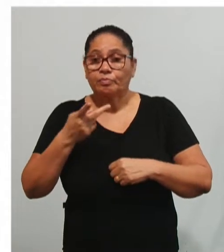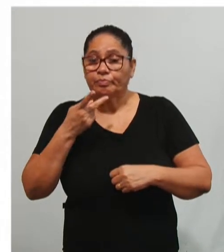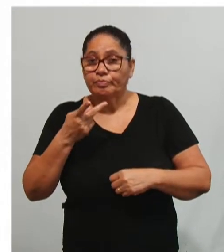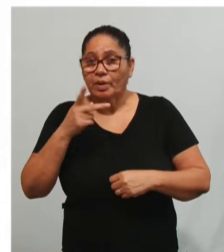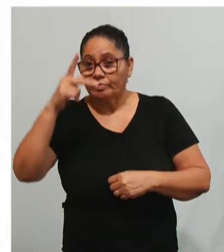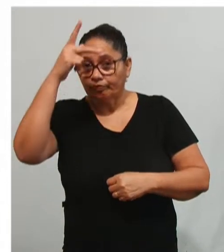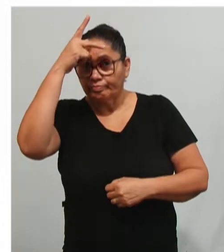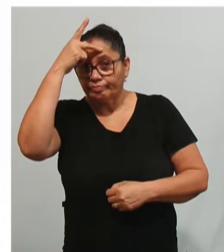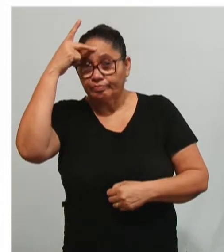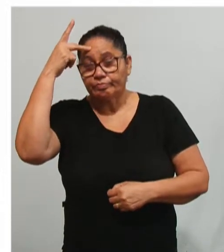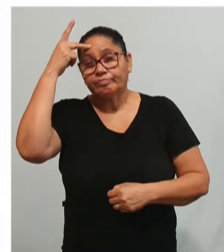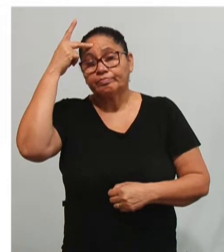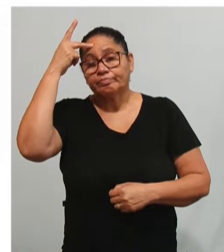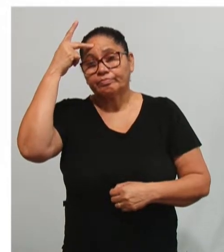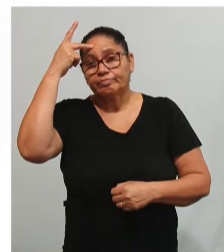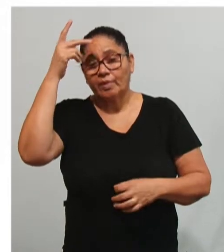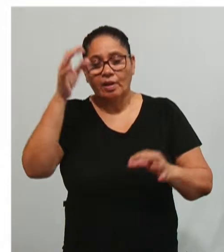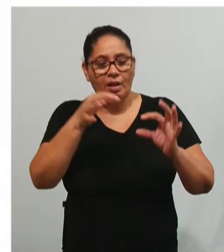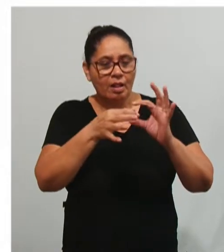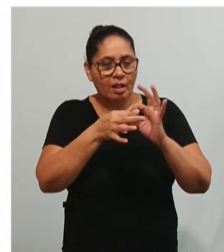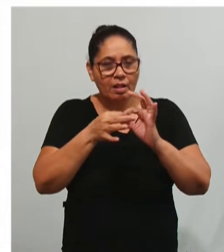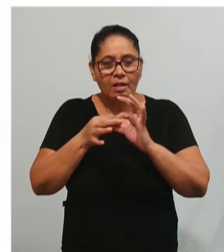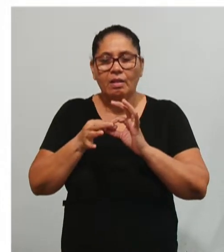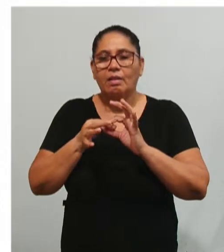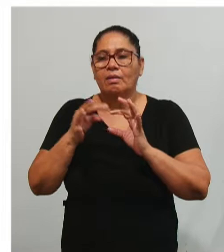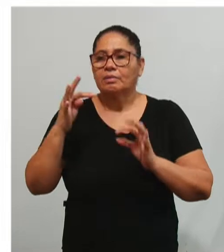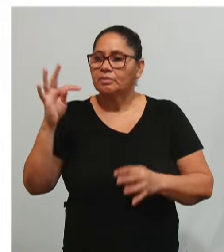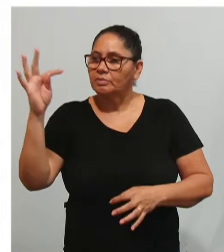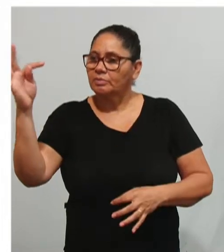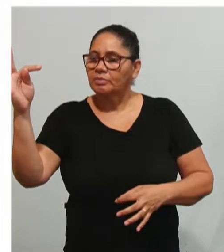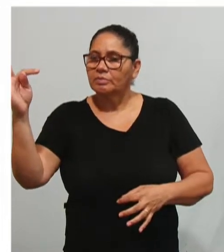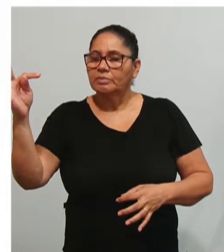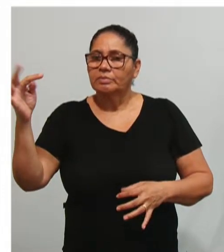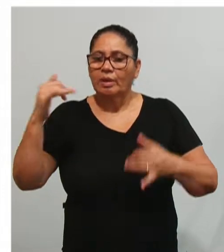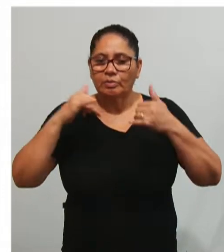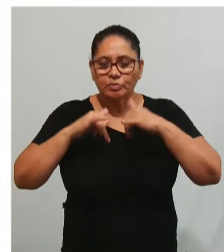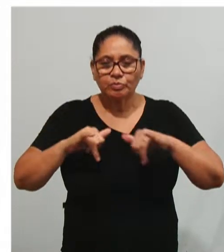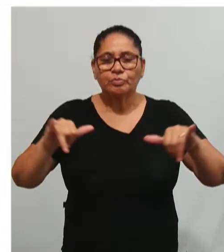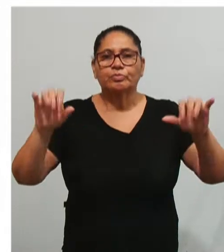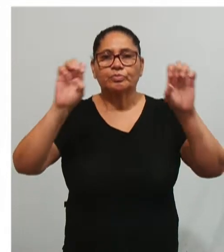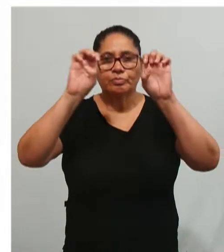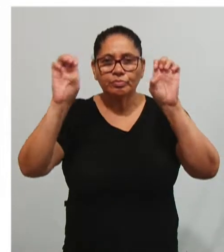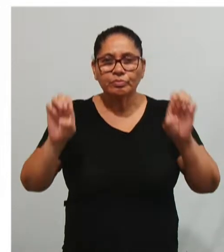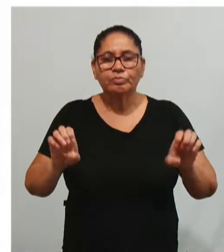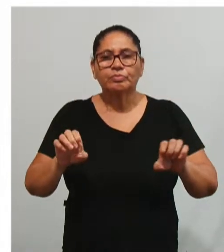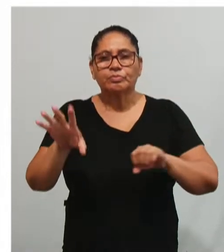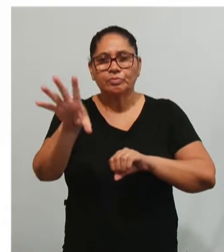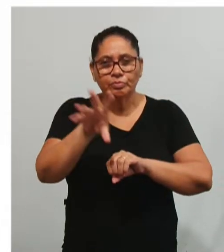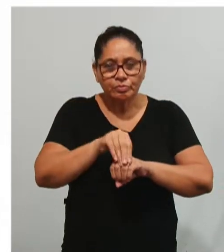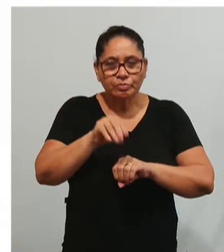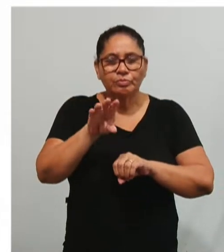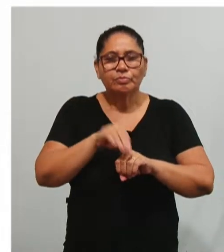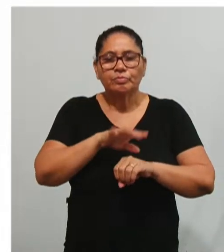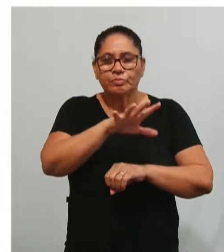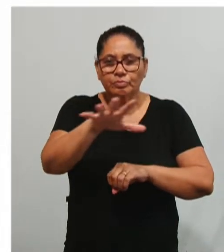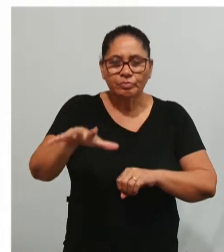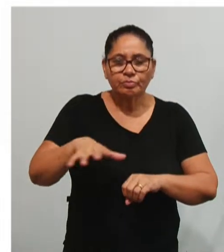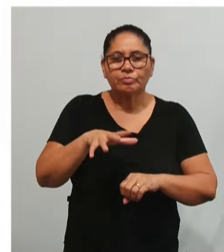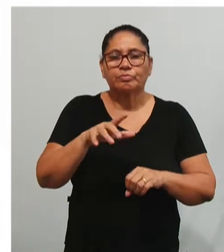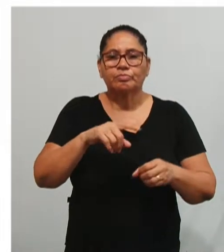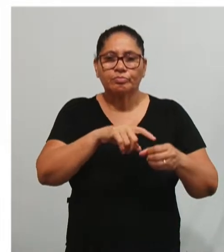pessoas se interligam com tecnologia, com informação, com infraestrutura, com conhecimento, com espaço,